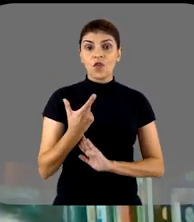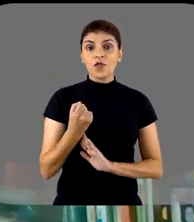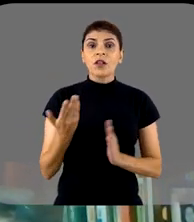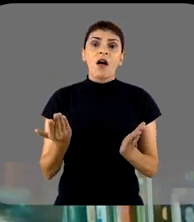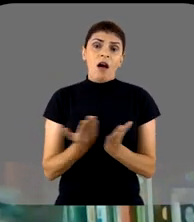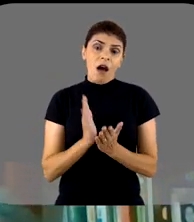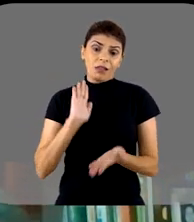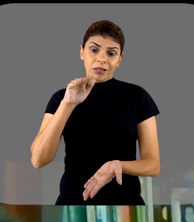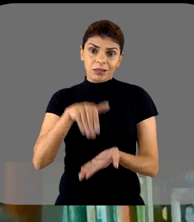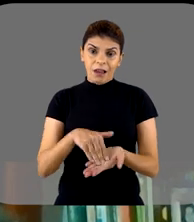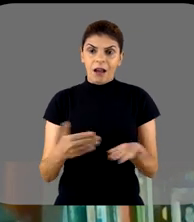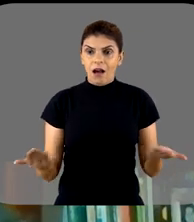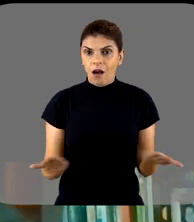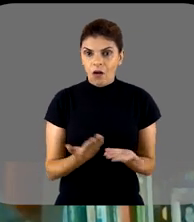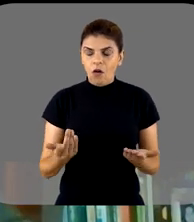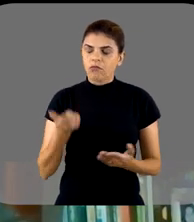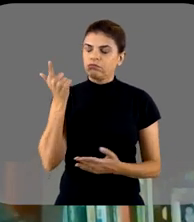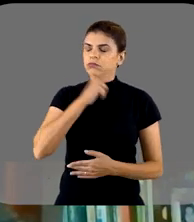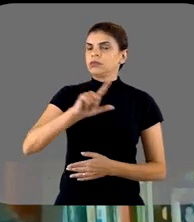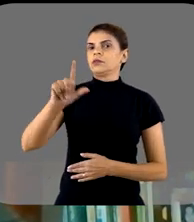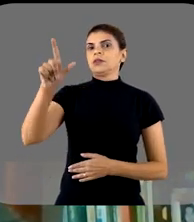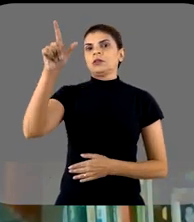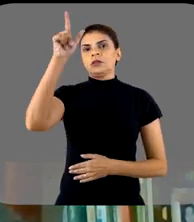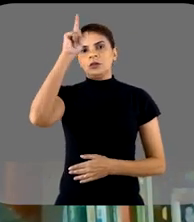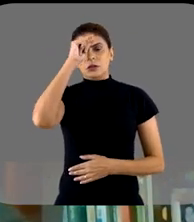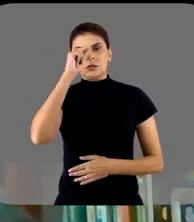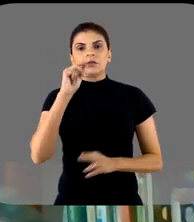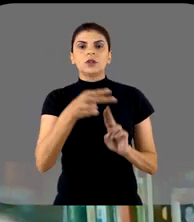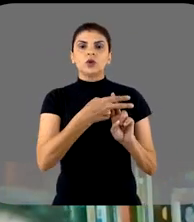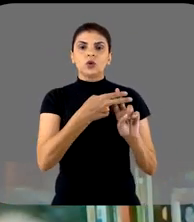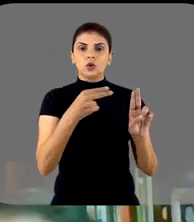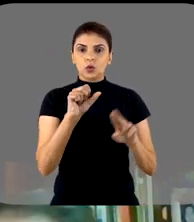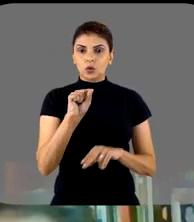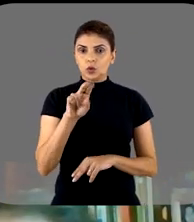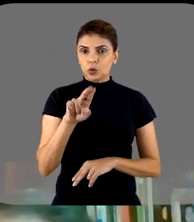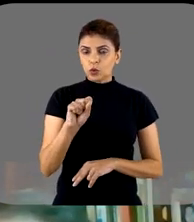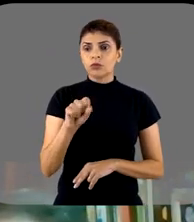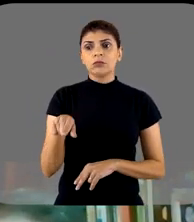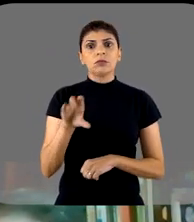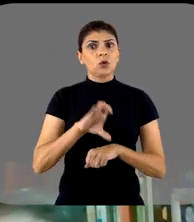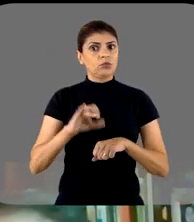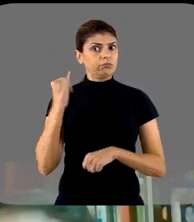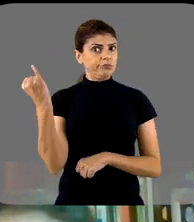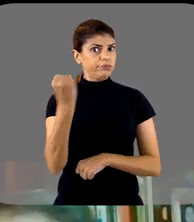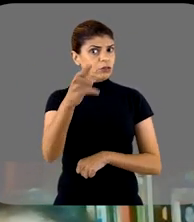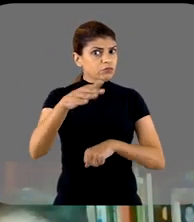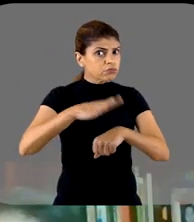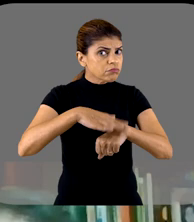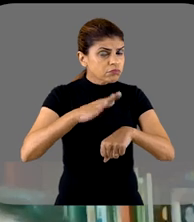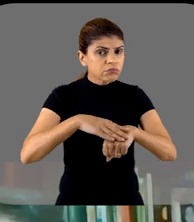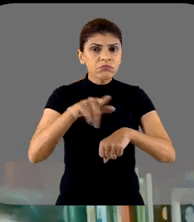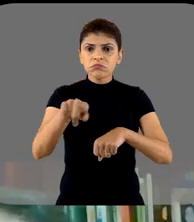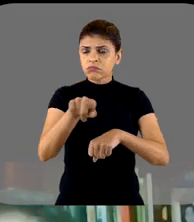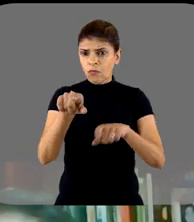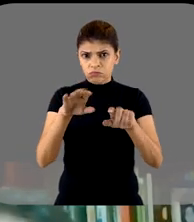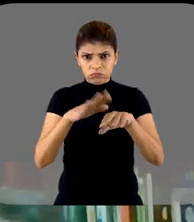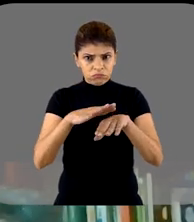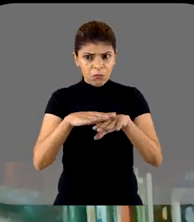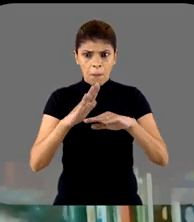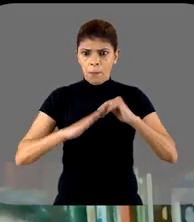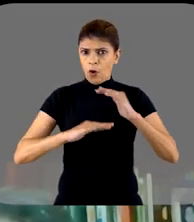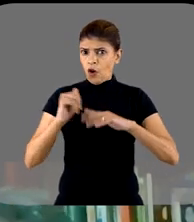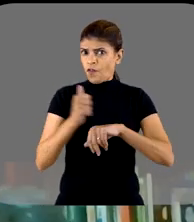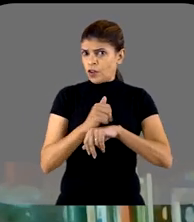nosso Sistema Único de Saúde. Então, esse curso também é uma oportunidade ímpar de você, que não